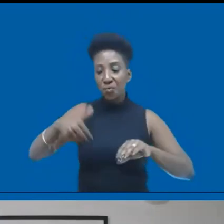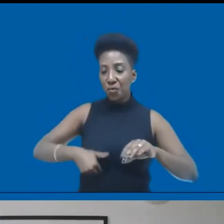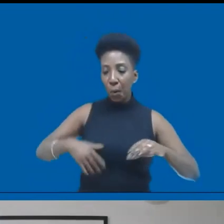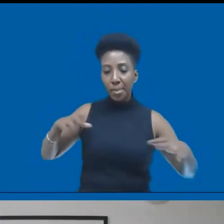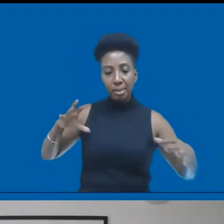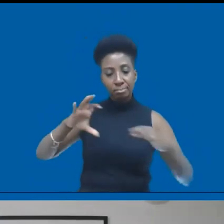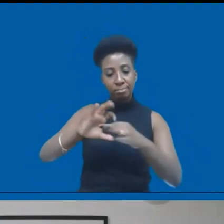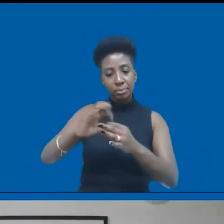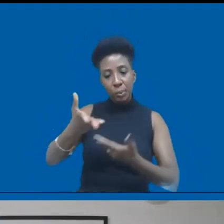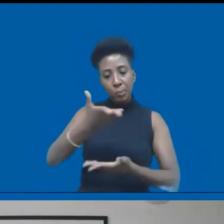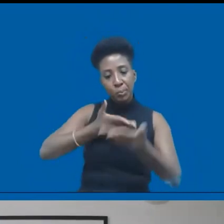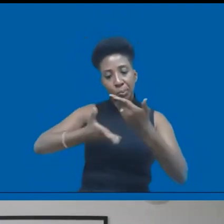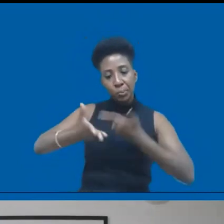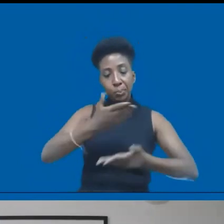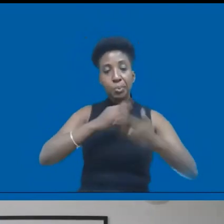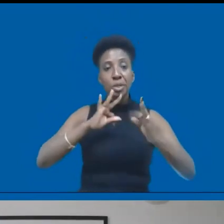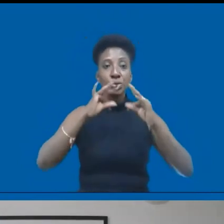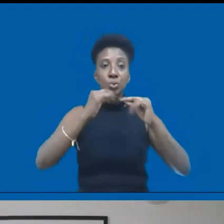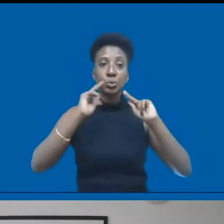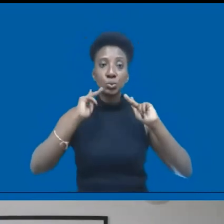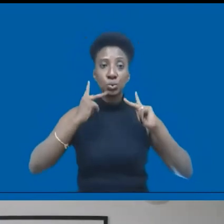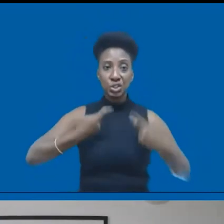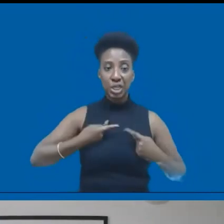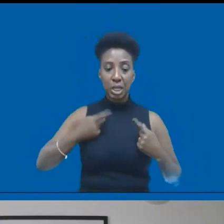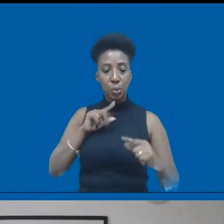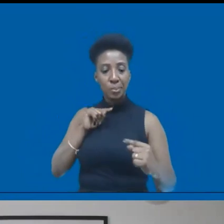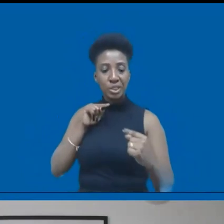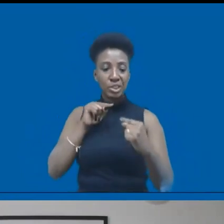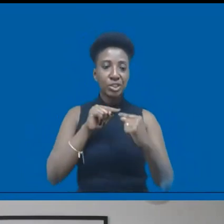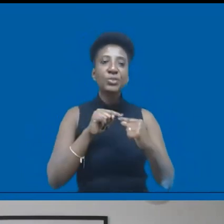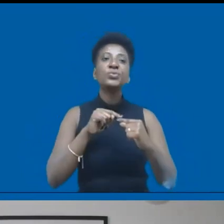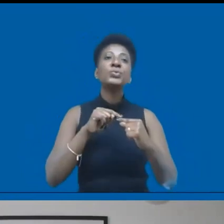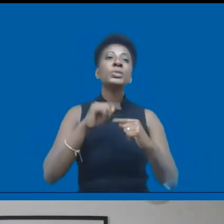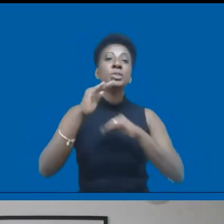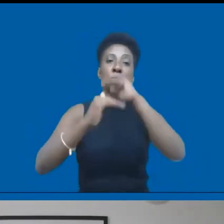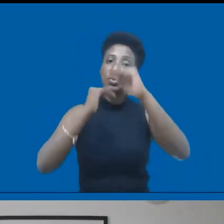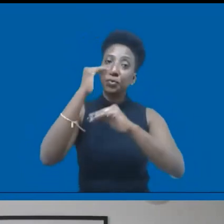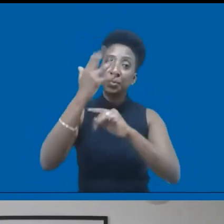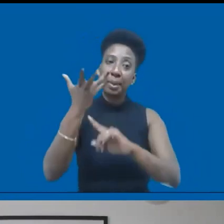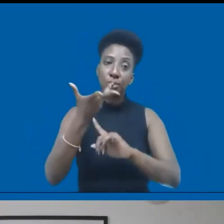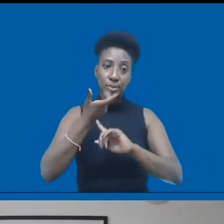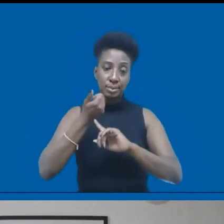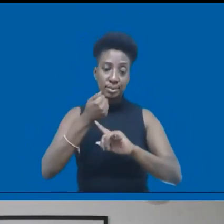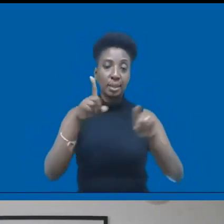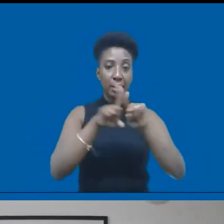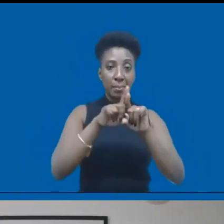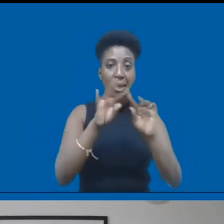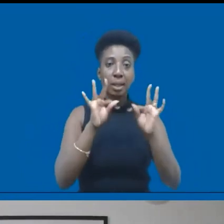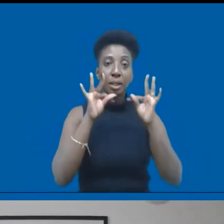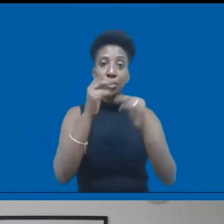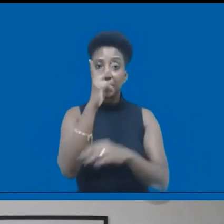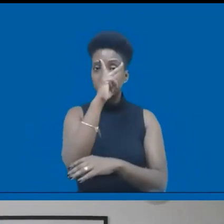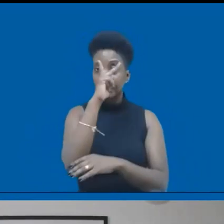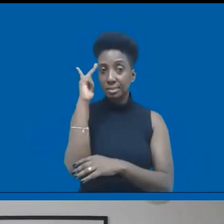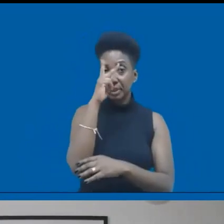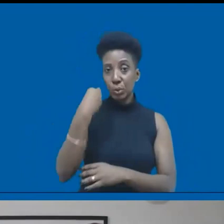entre todos os direitos humanos, entre todos os objetivos de desenvolvimento sustentável, e também entre todas as pessoas que coabitam este